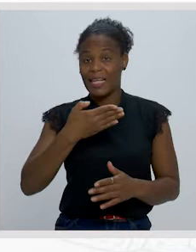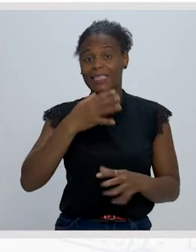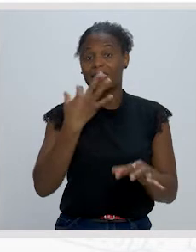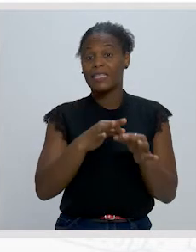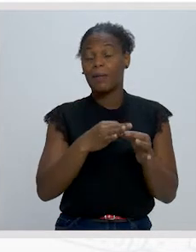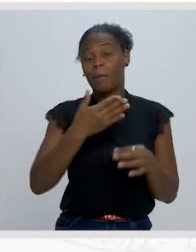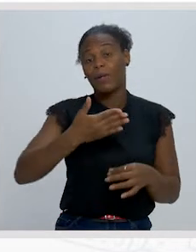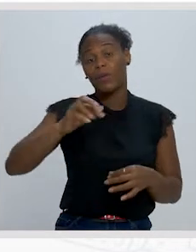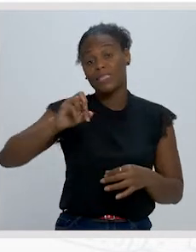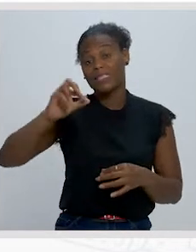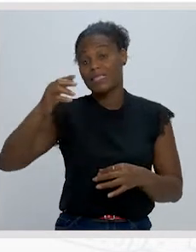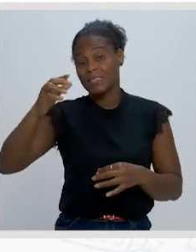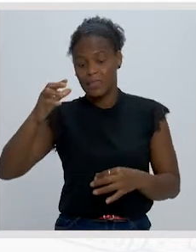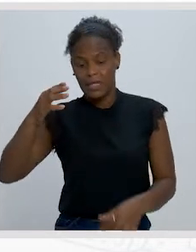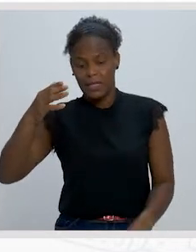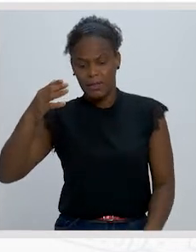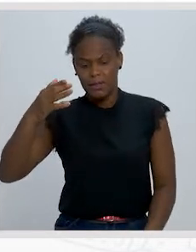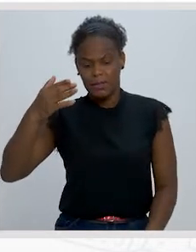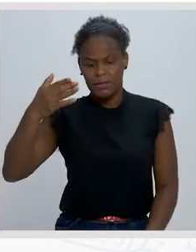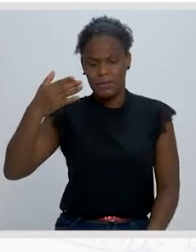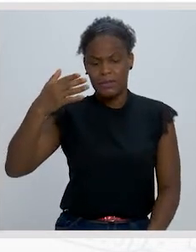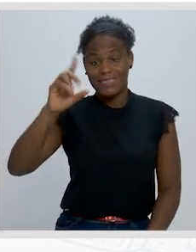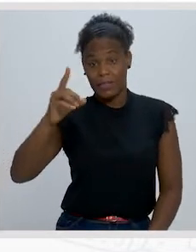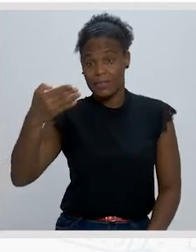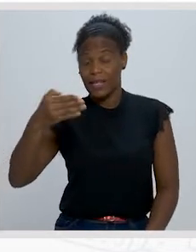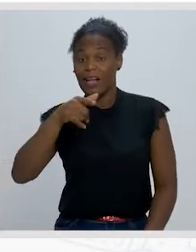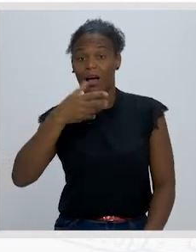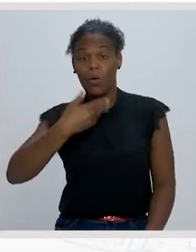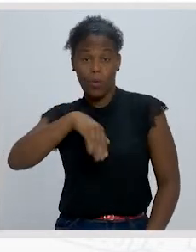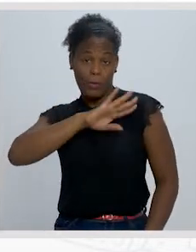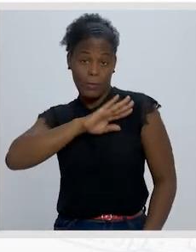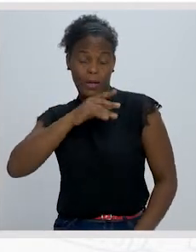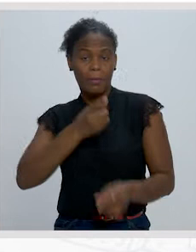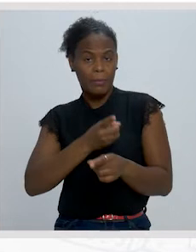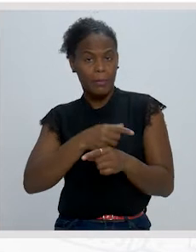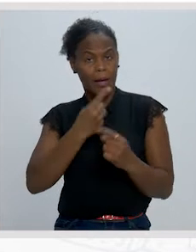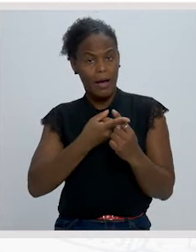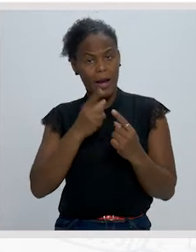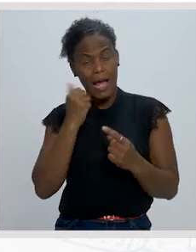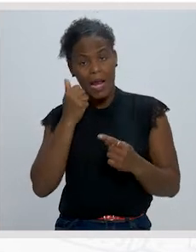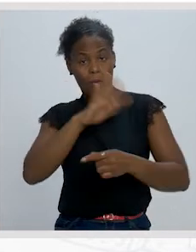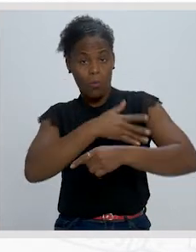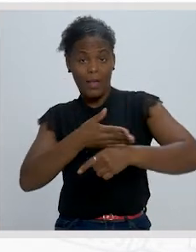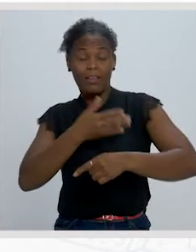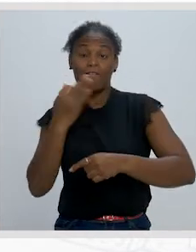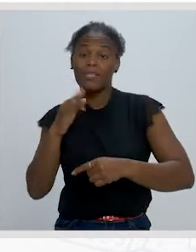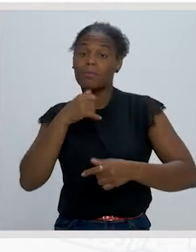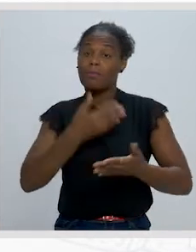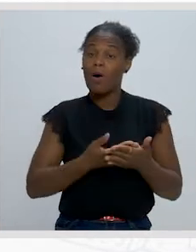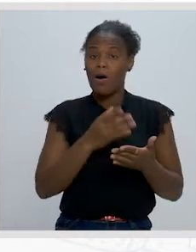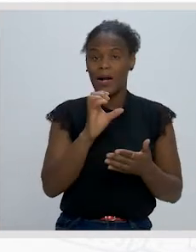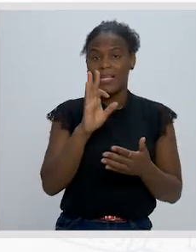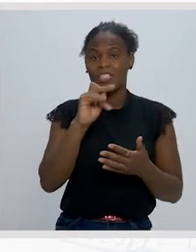1867 em Coimbra. No mesmo ano falecera o poeta francês Charles Baudelaire,